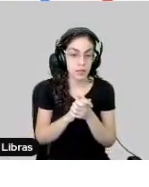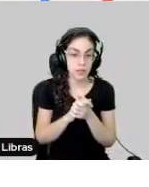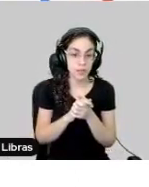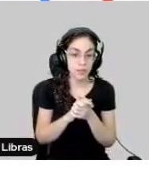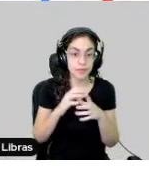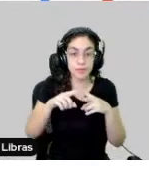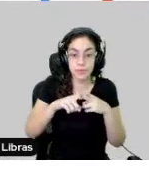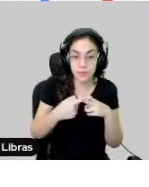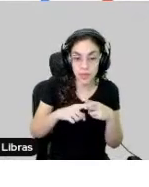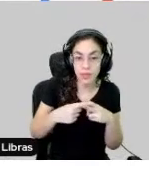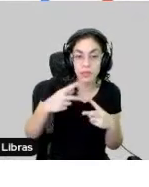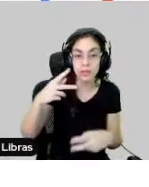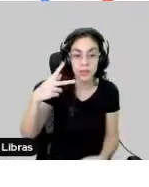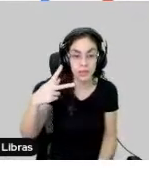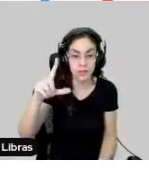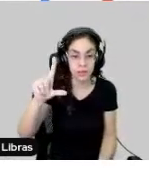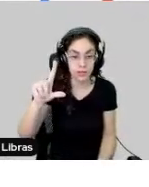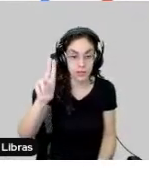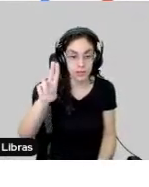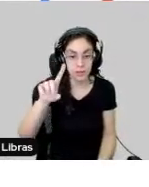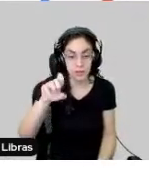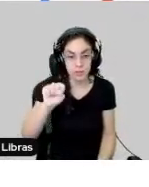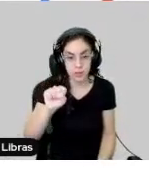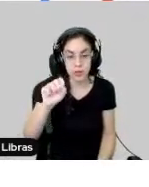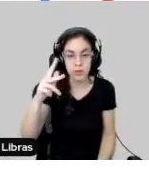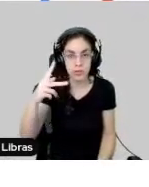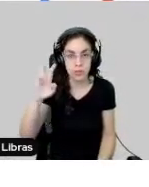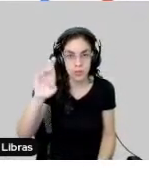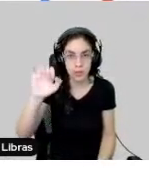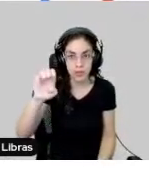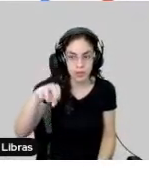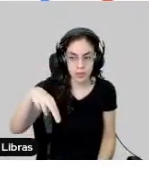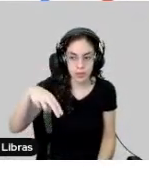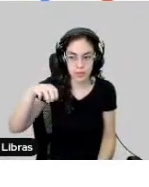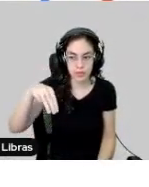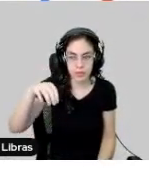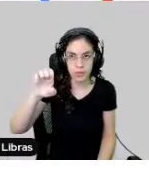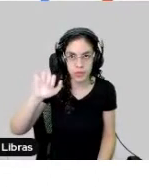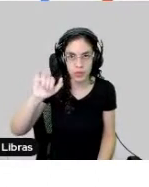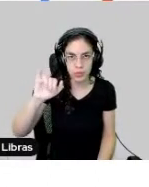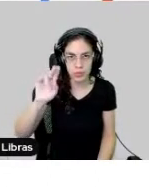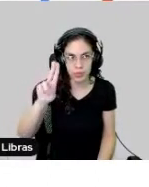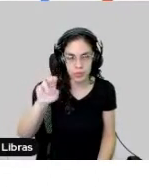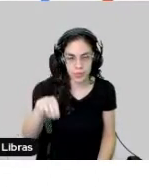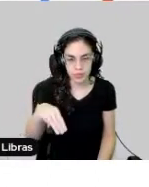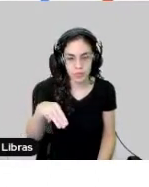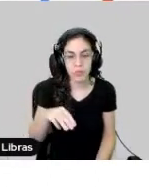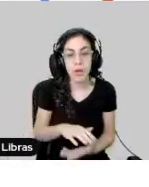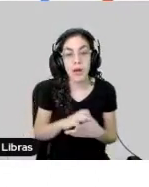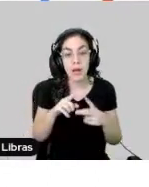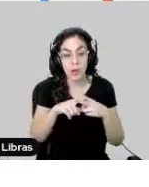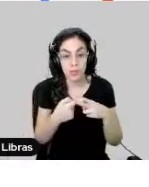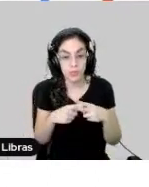premium do Google para os alunos e para os professores. E há um uso massivo aqui da ferramenta.